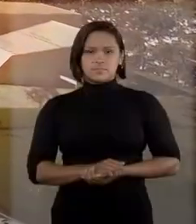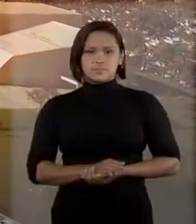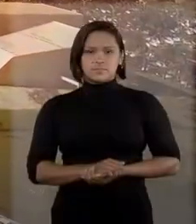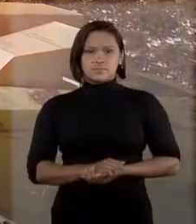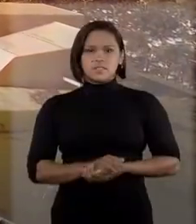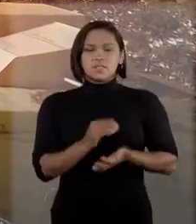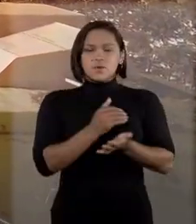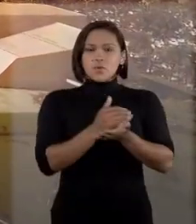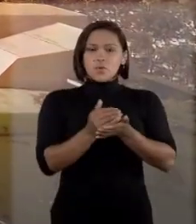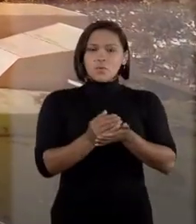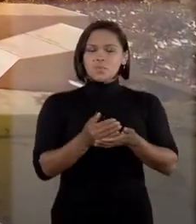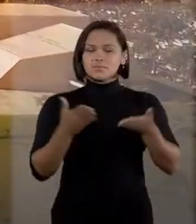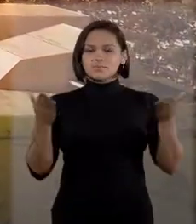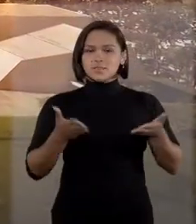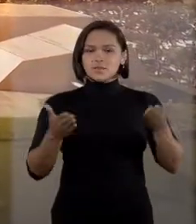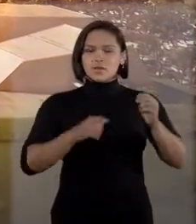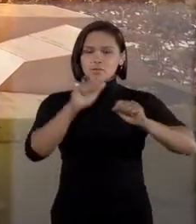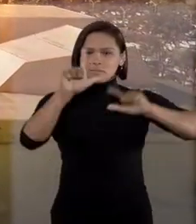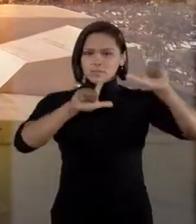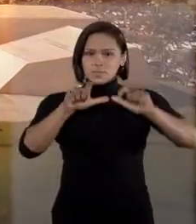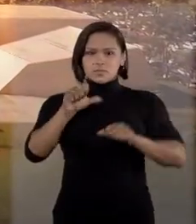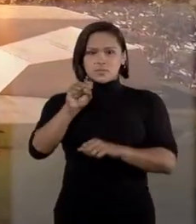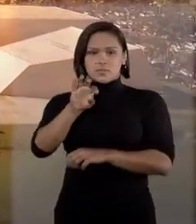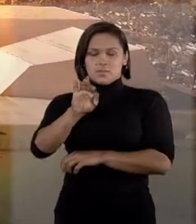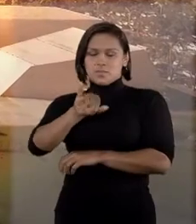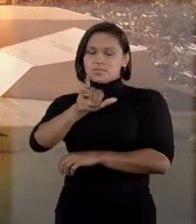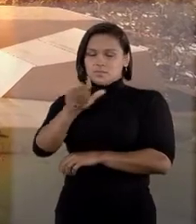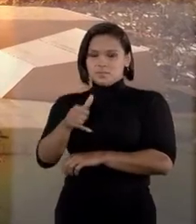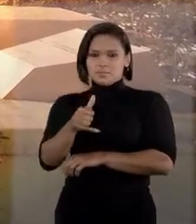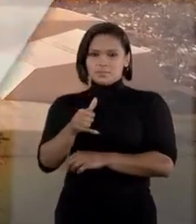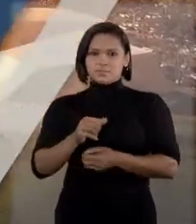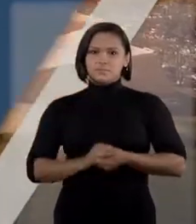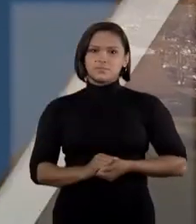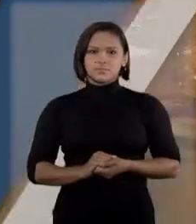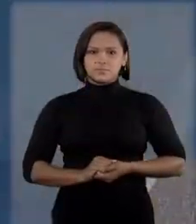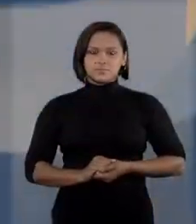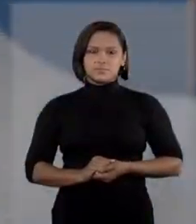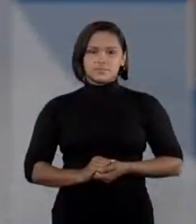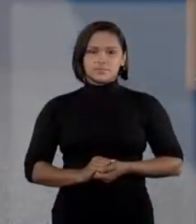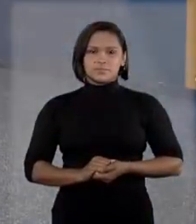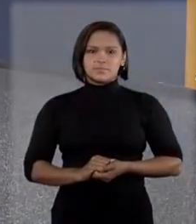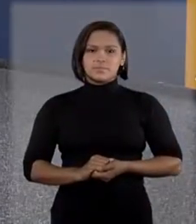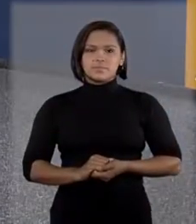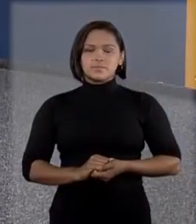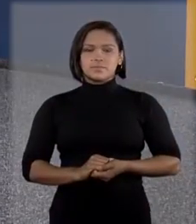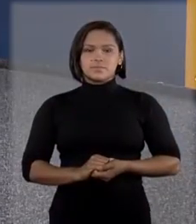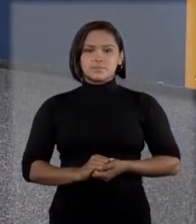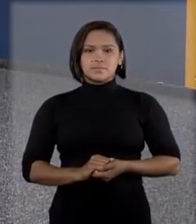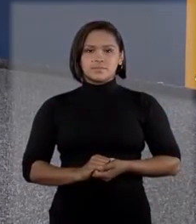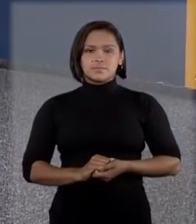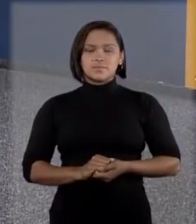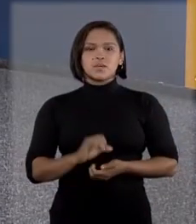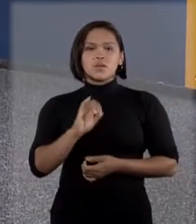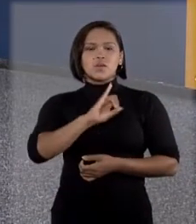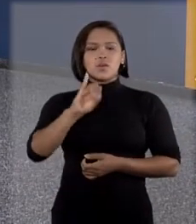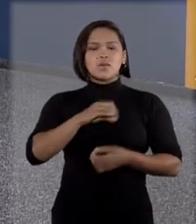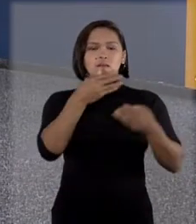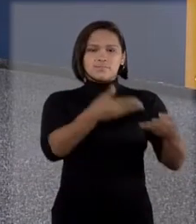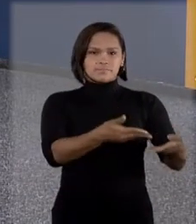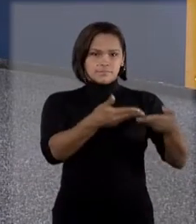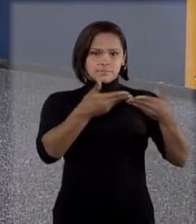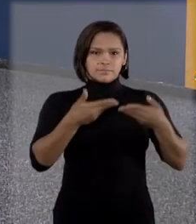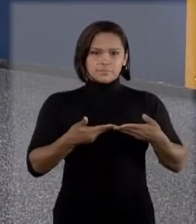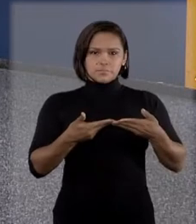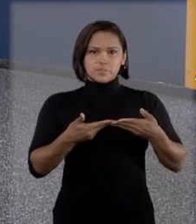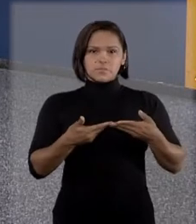Começa agora o programa do Superior Tribunal de Justiça. Olá, seja muito bem